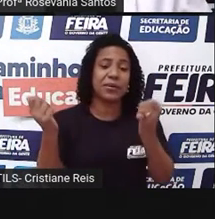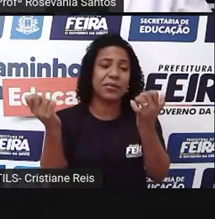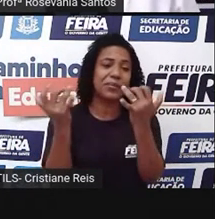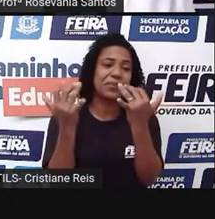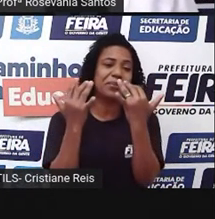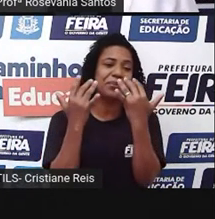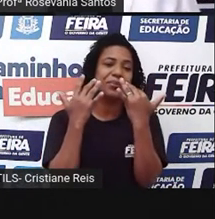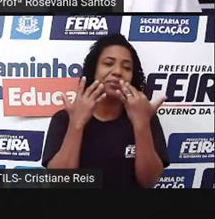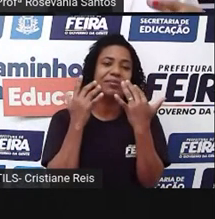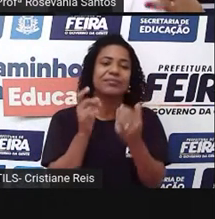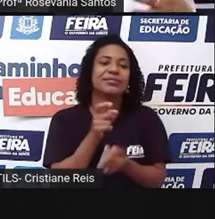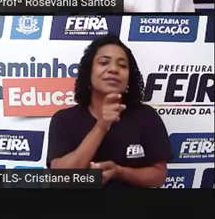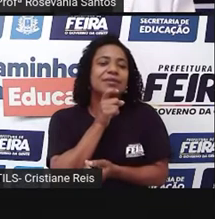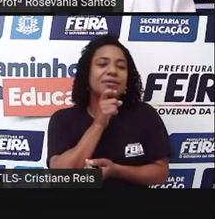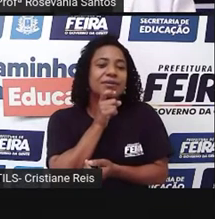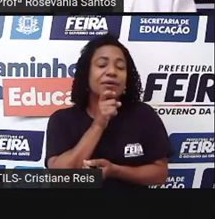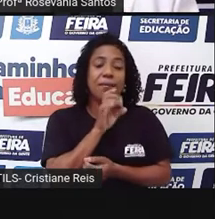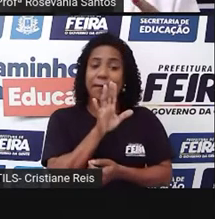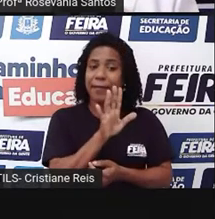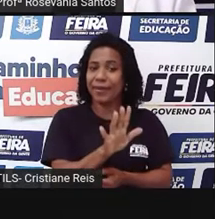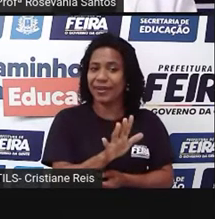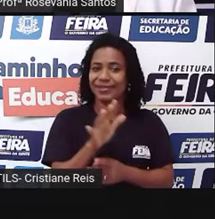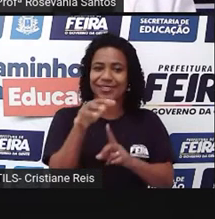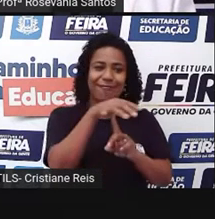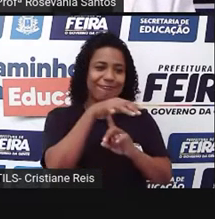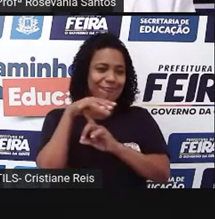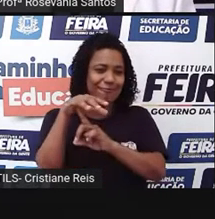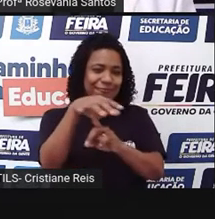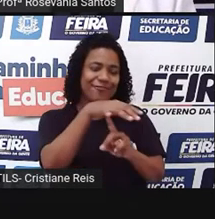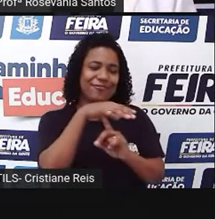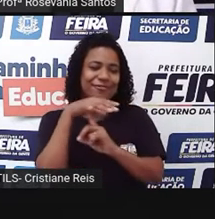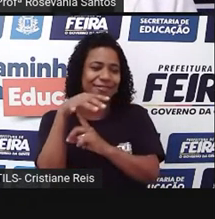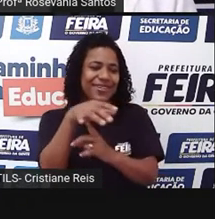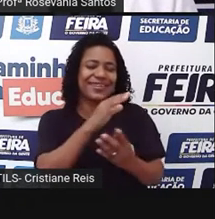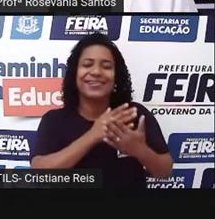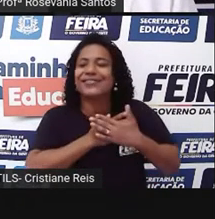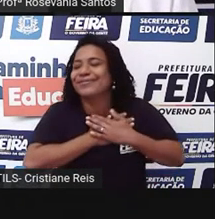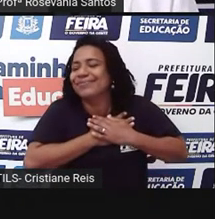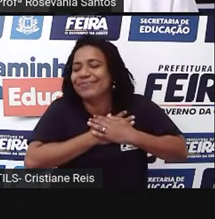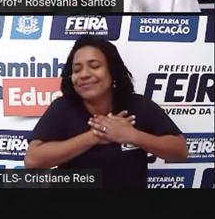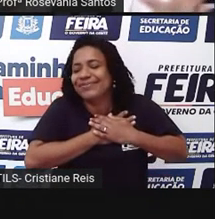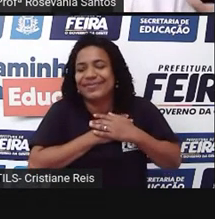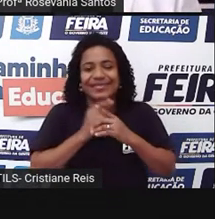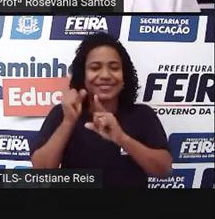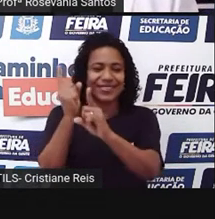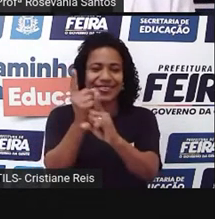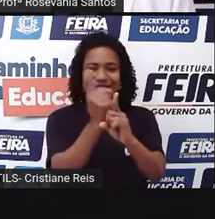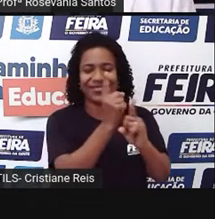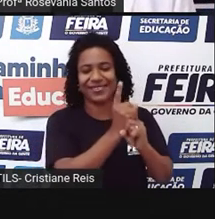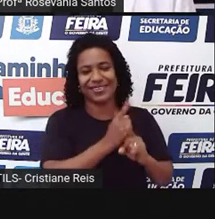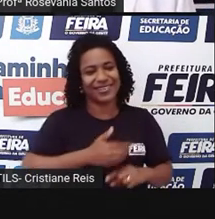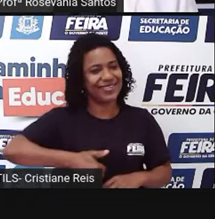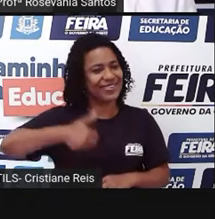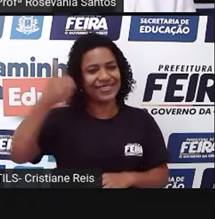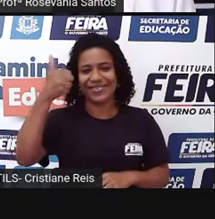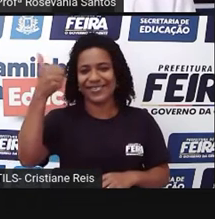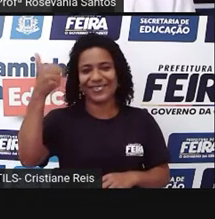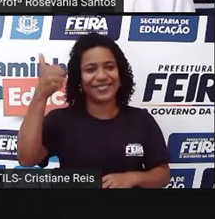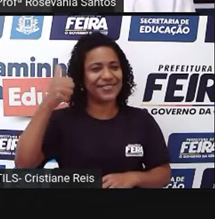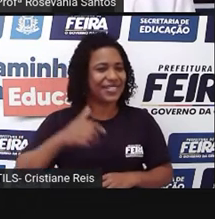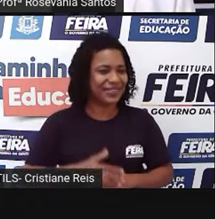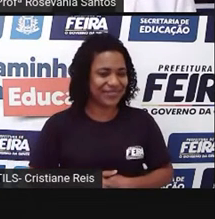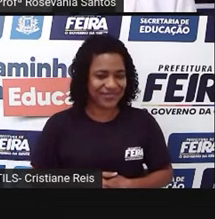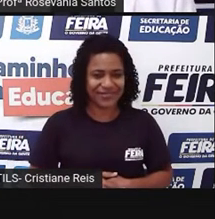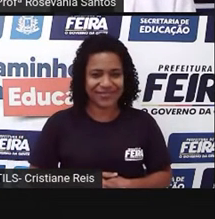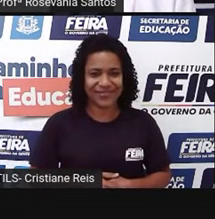Mas essa questão do encontro, da afetividade que a feira tem, é ímpar, não tem como você achar, né?